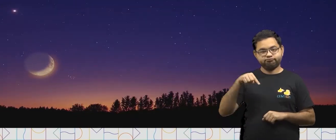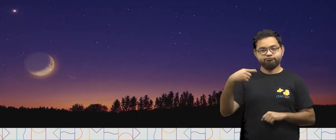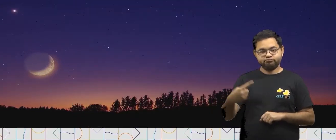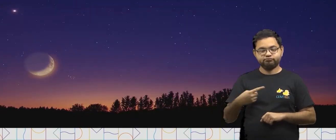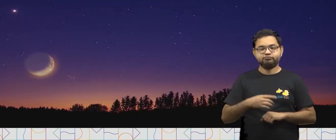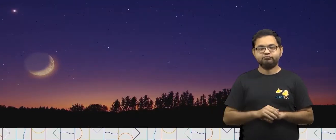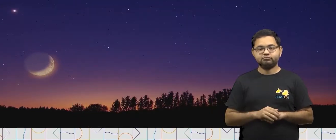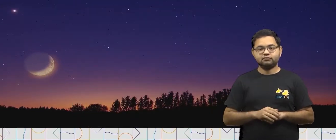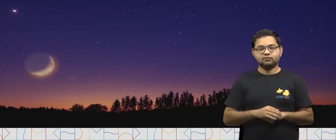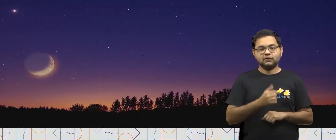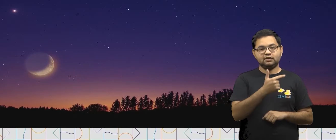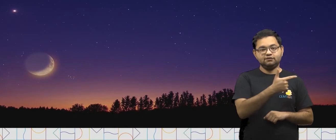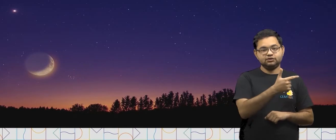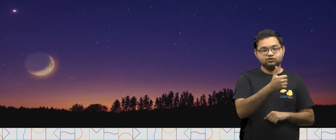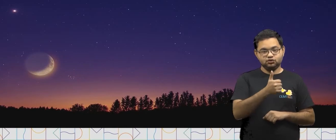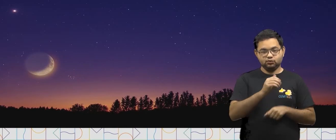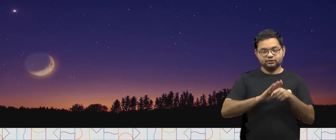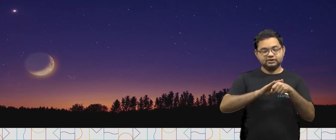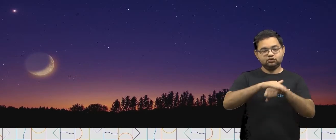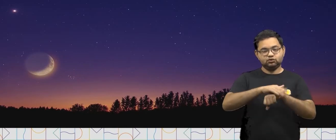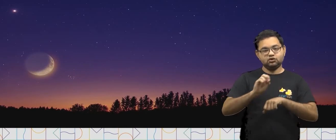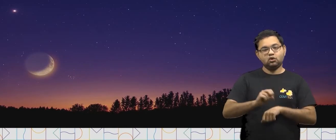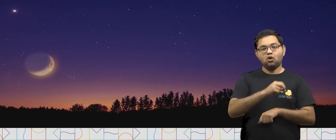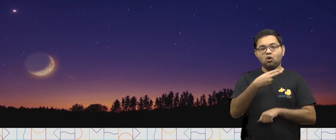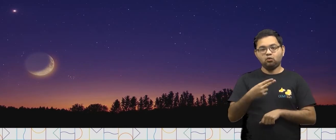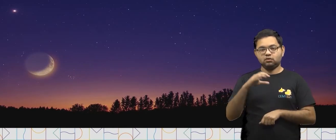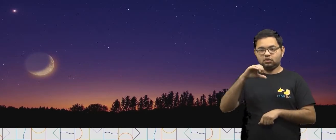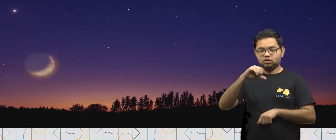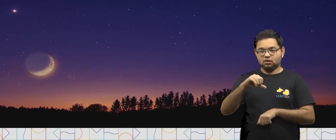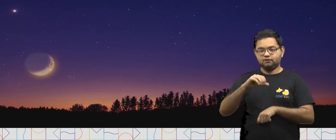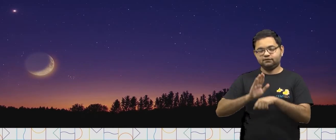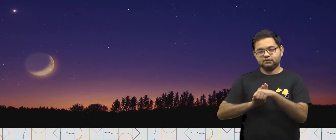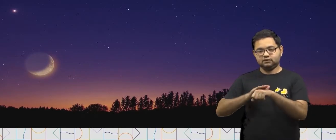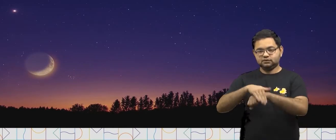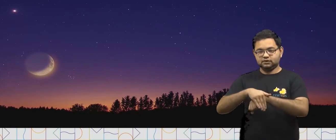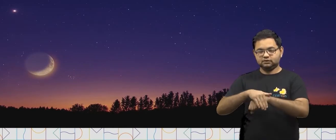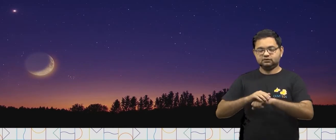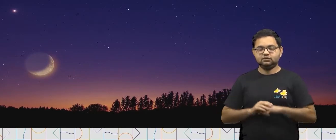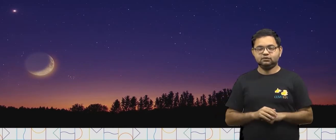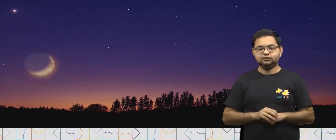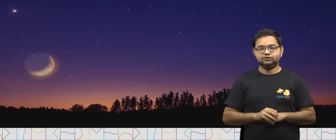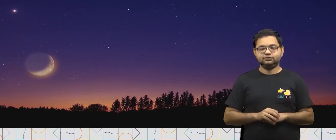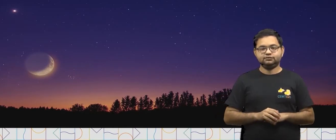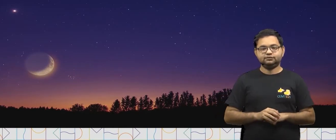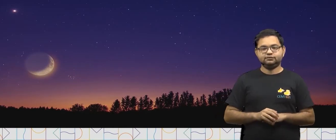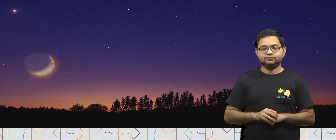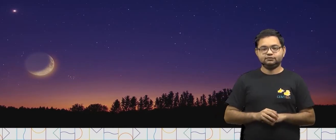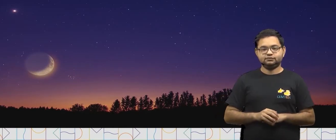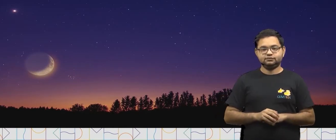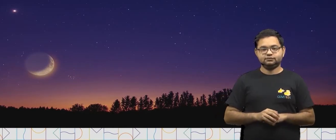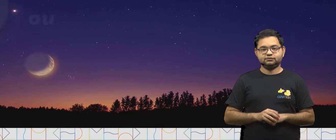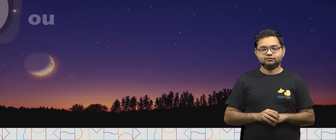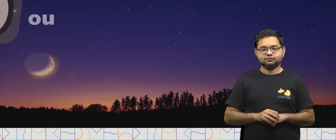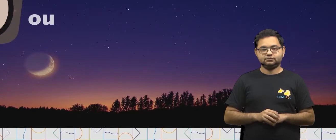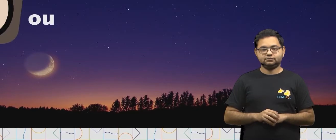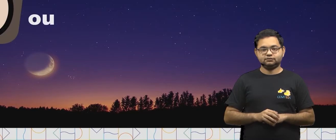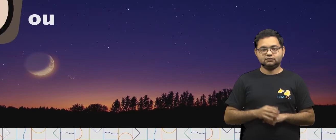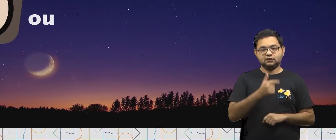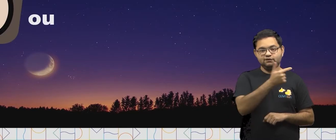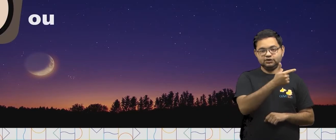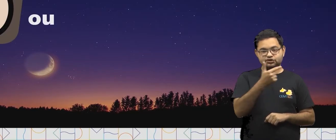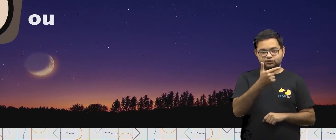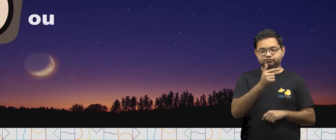21 horas da noite ou 9 horas da noite. Depois, 22